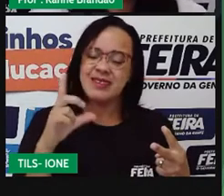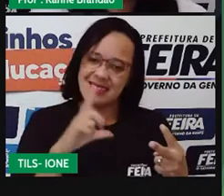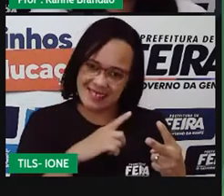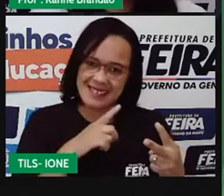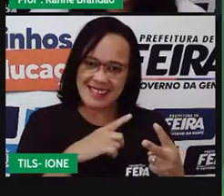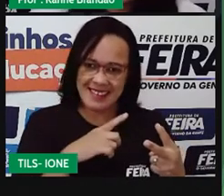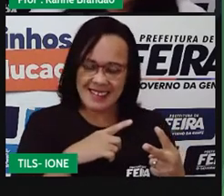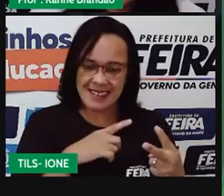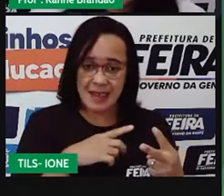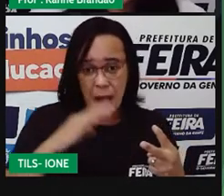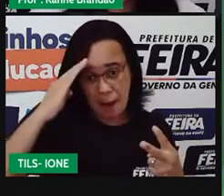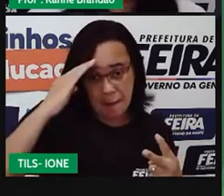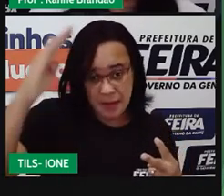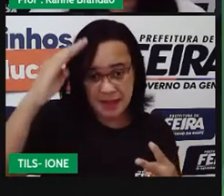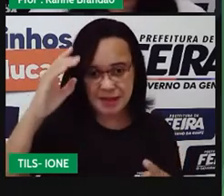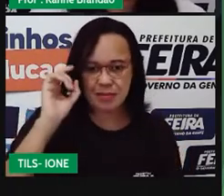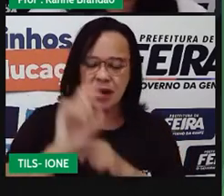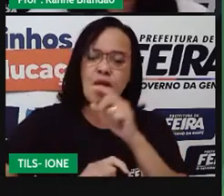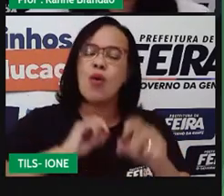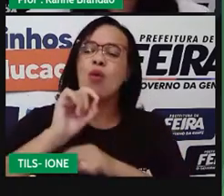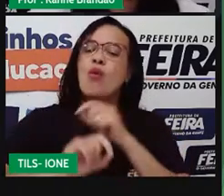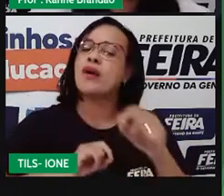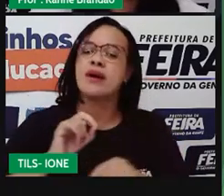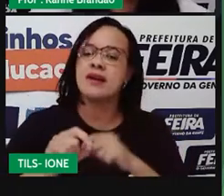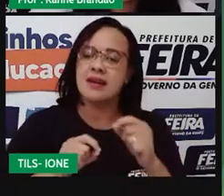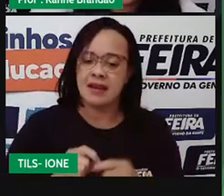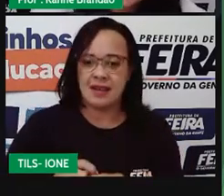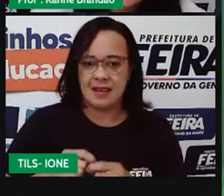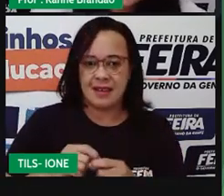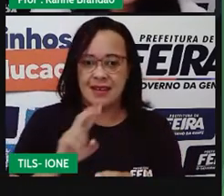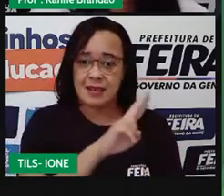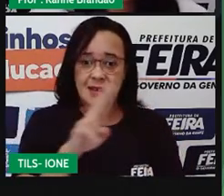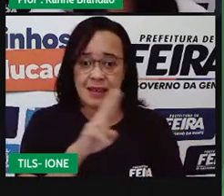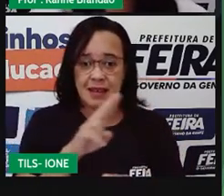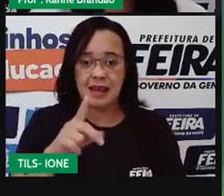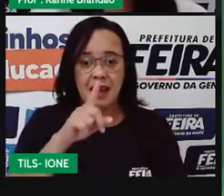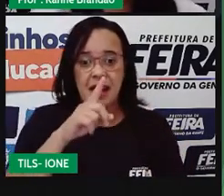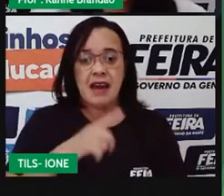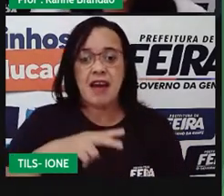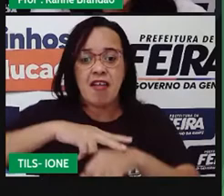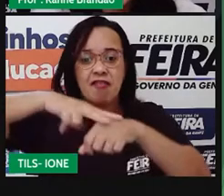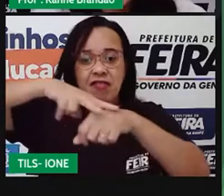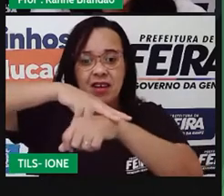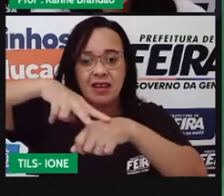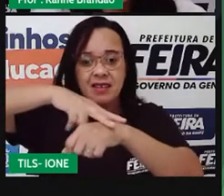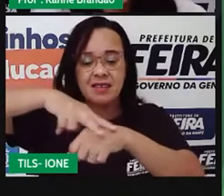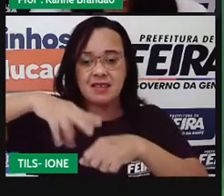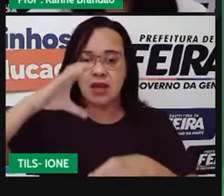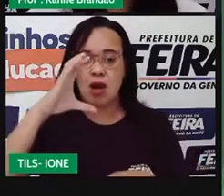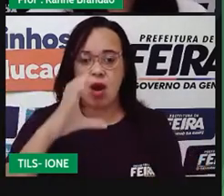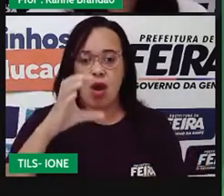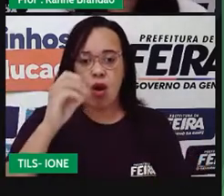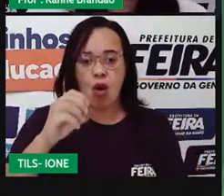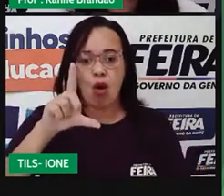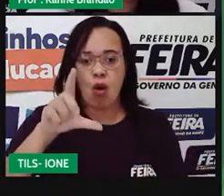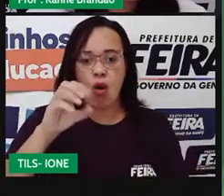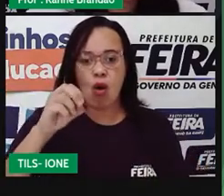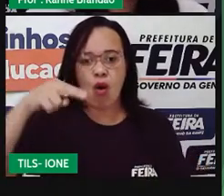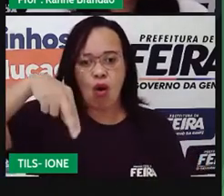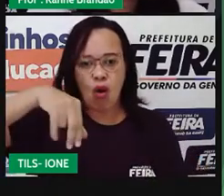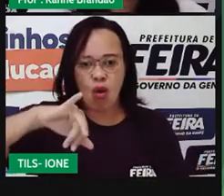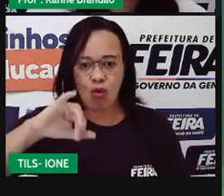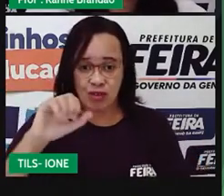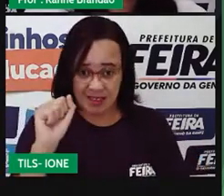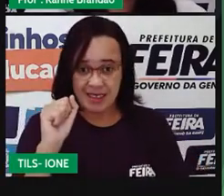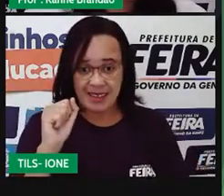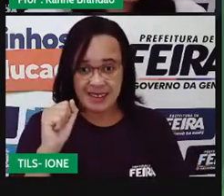assim, as principais que nós temos. Que são as colônias e as sociedades. Vocês já ouviram falar,